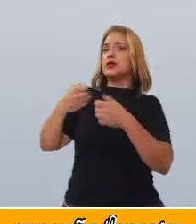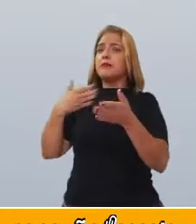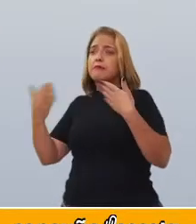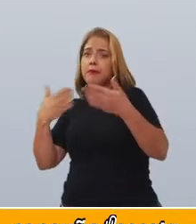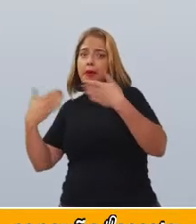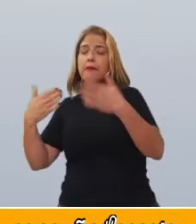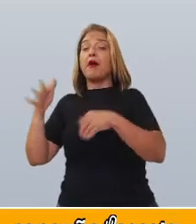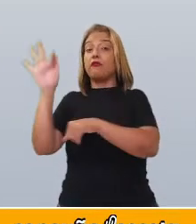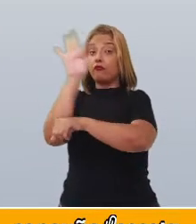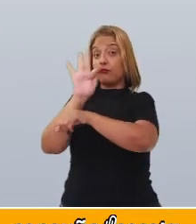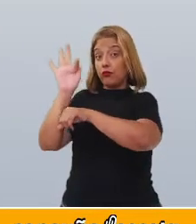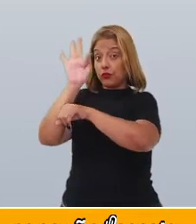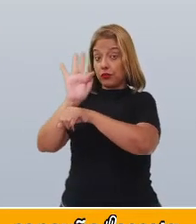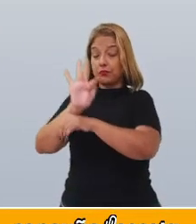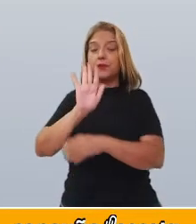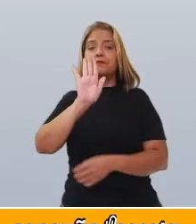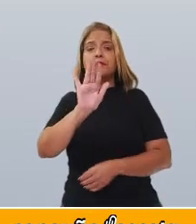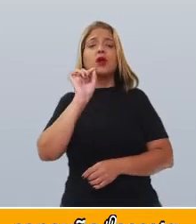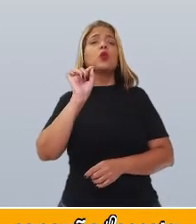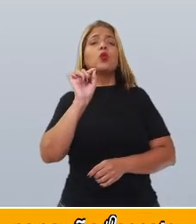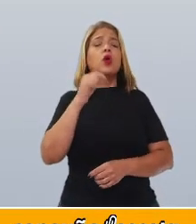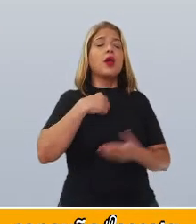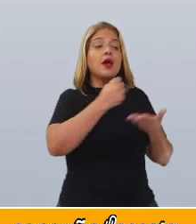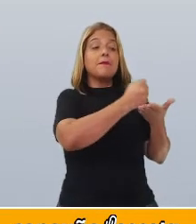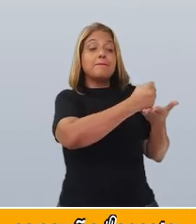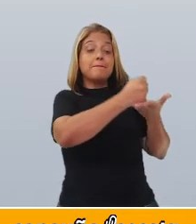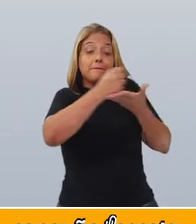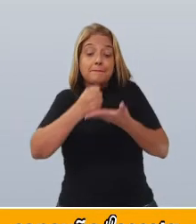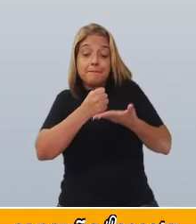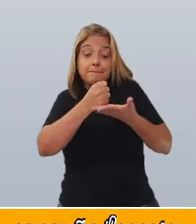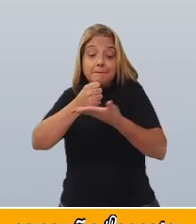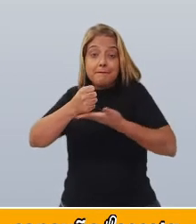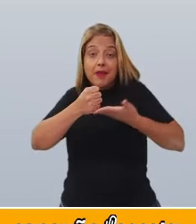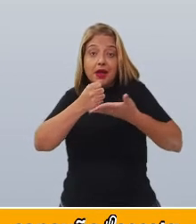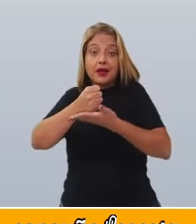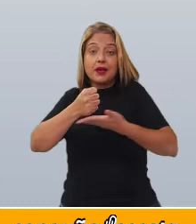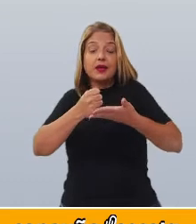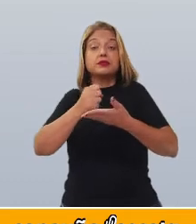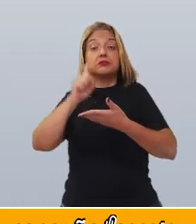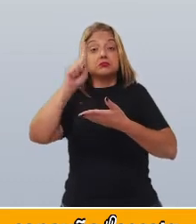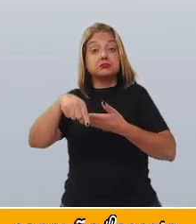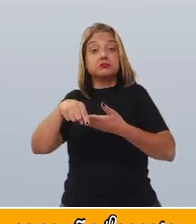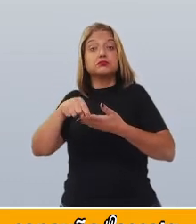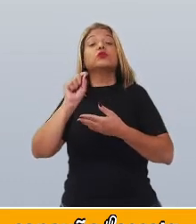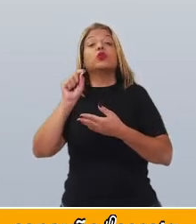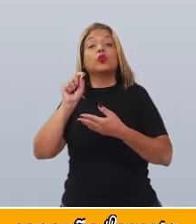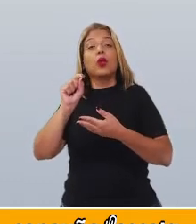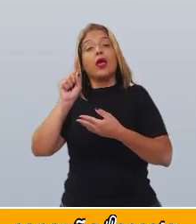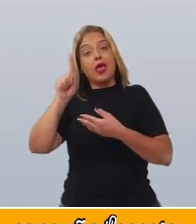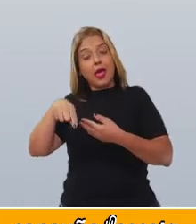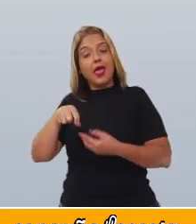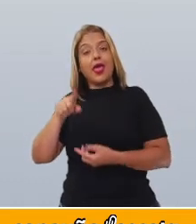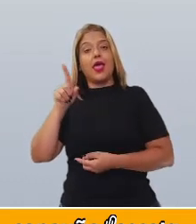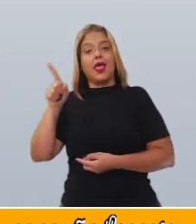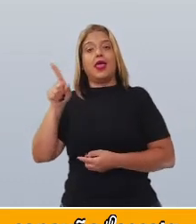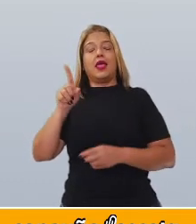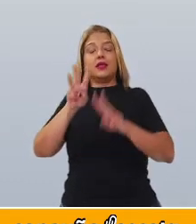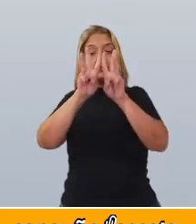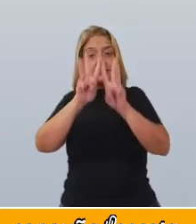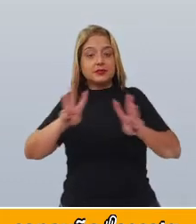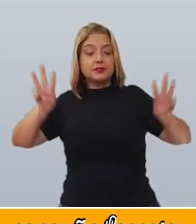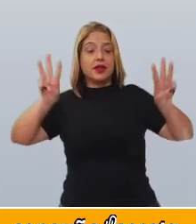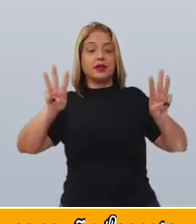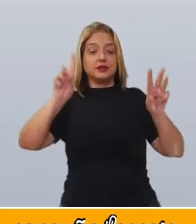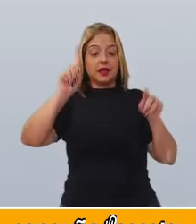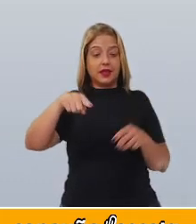E em que suporte essa entrevista foi apresentada? No site da USP. Lá no final, nas